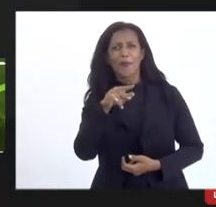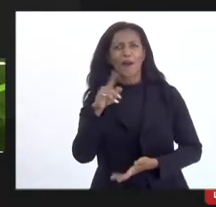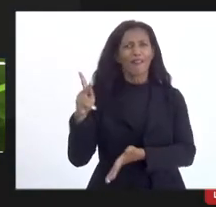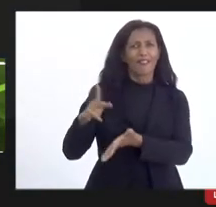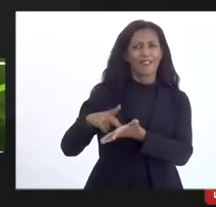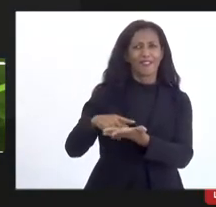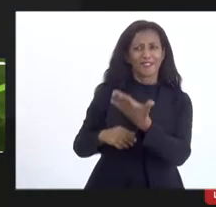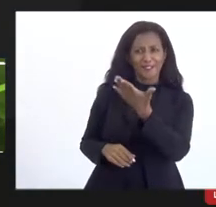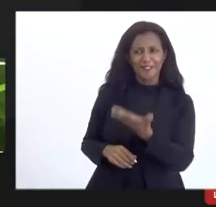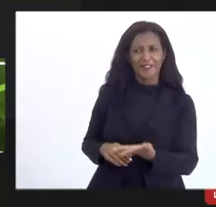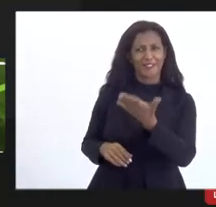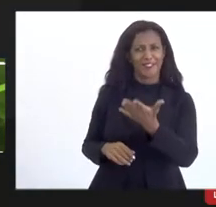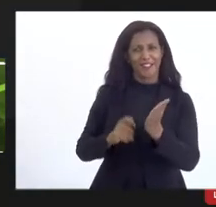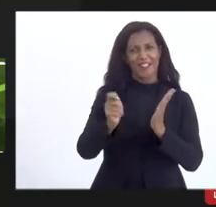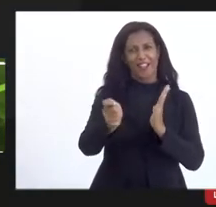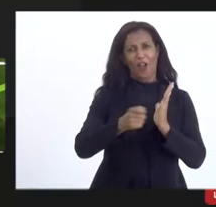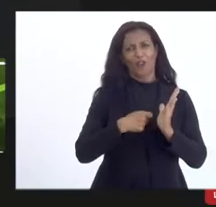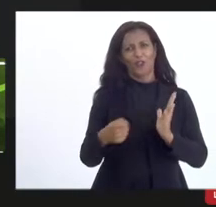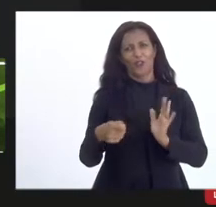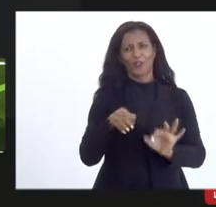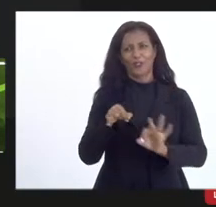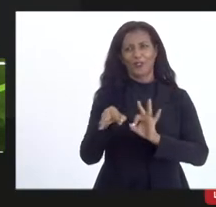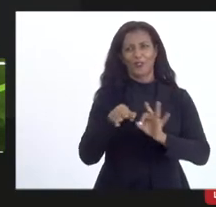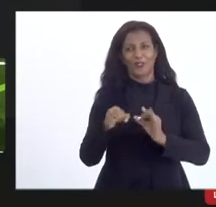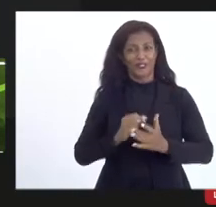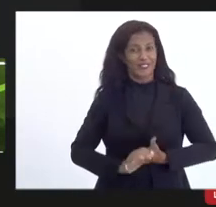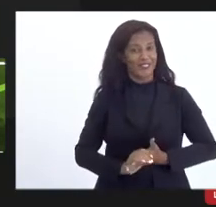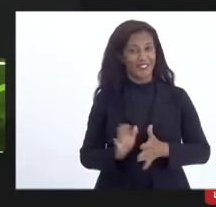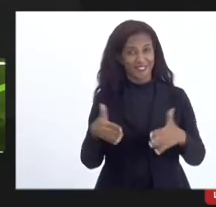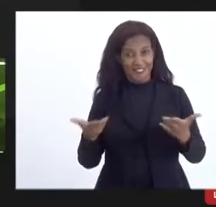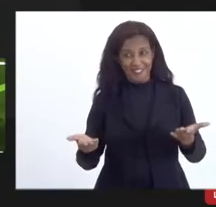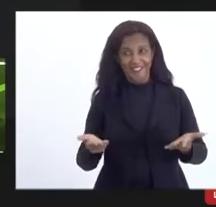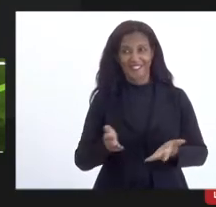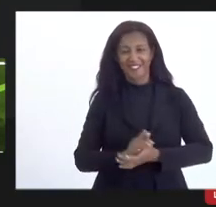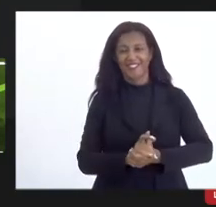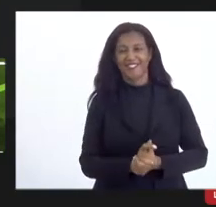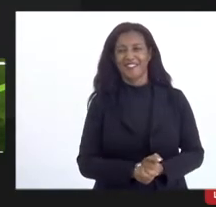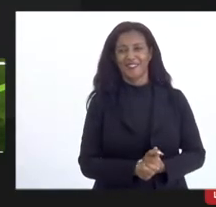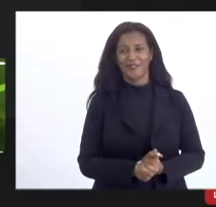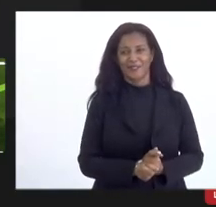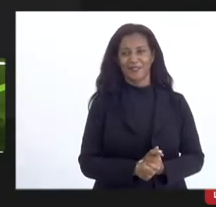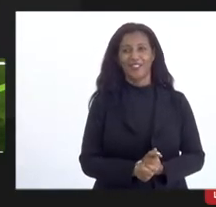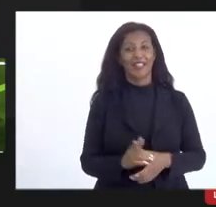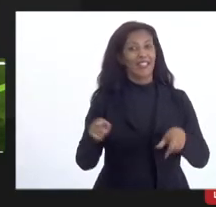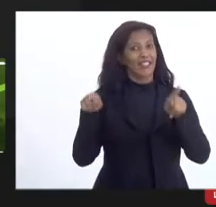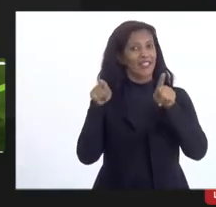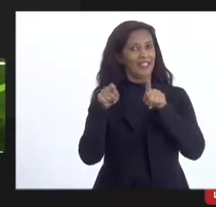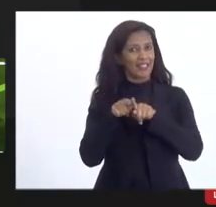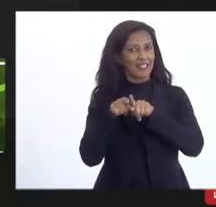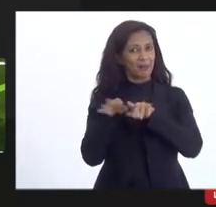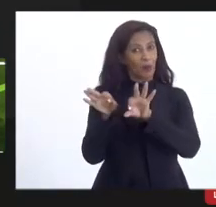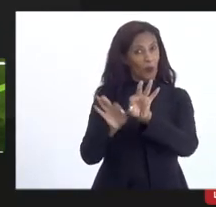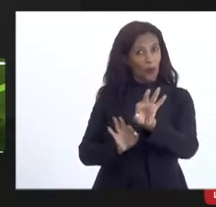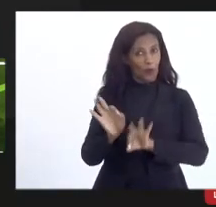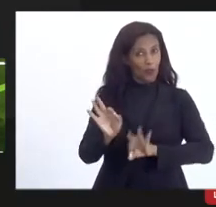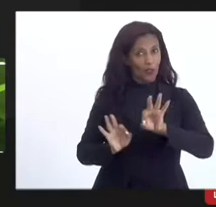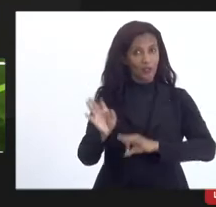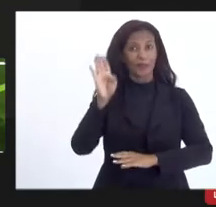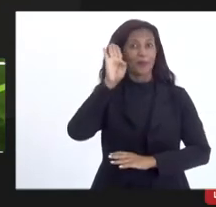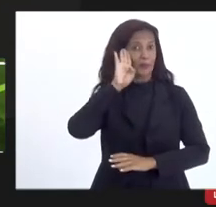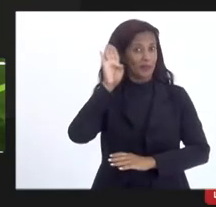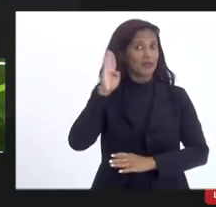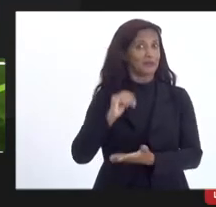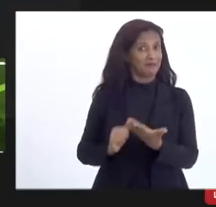verdadeira autora do projeto. Então, então, e também a organizadora principal